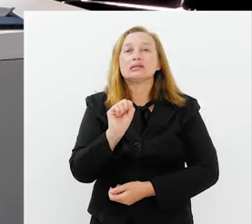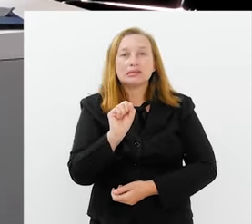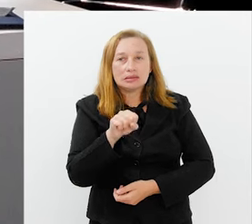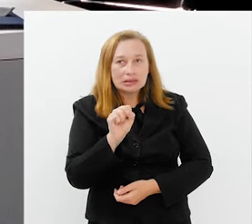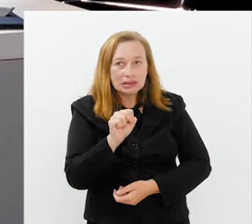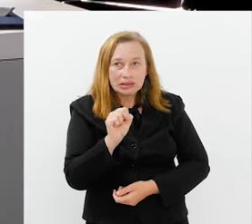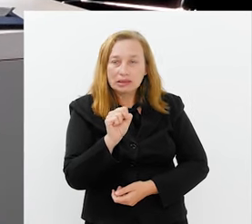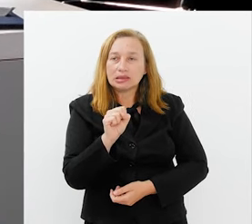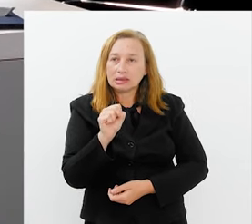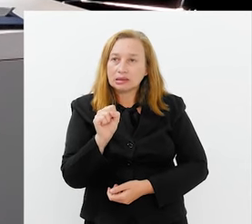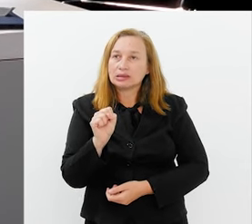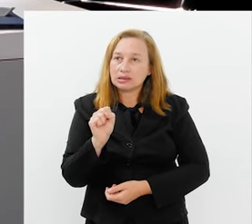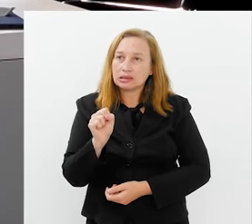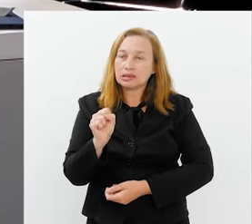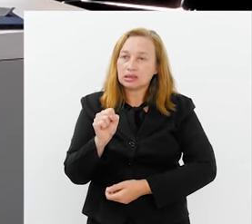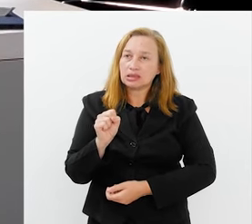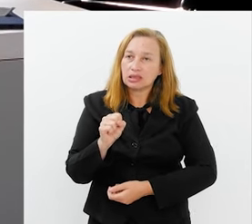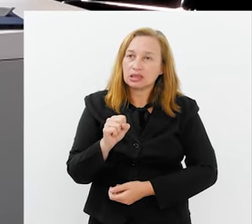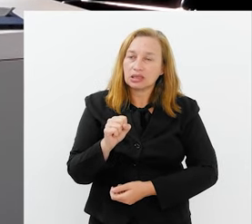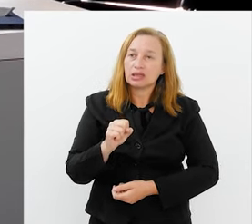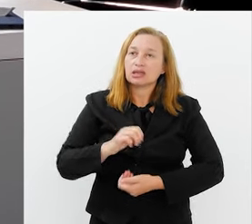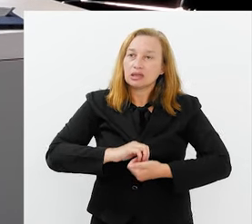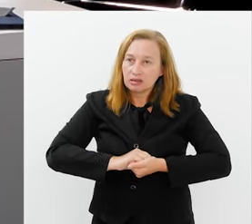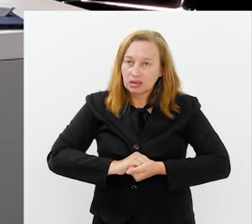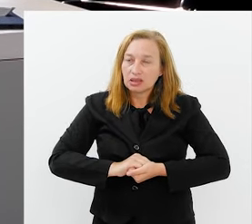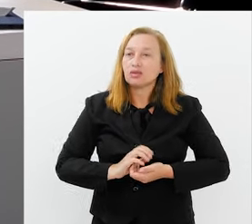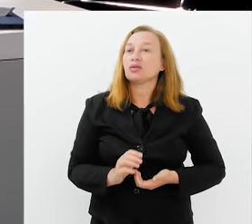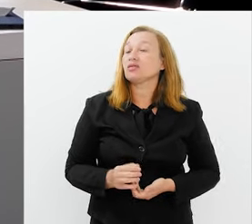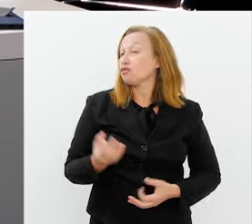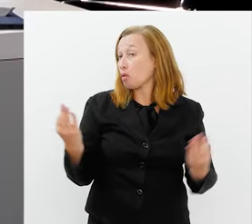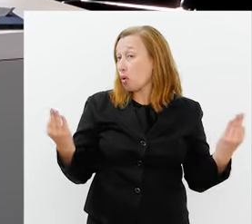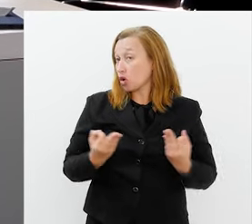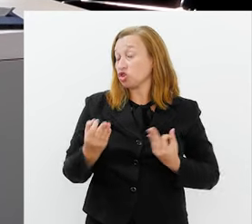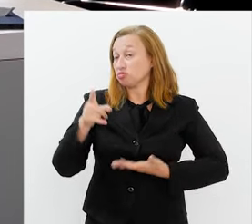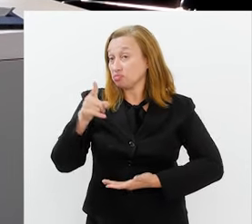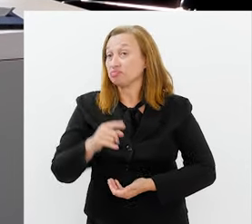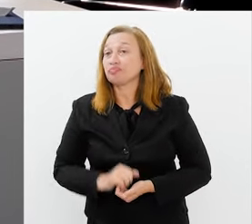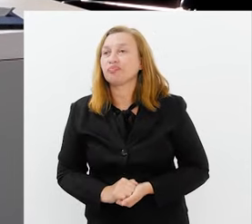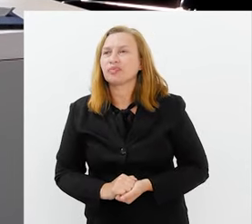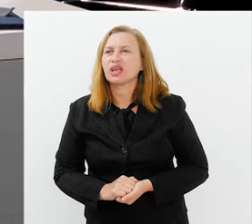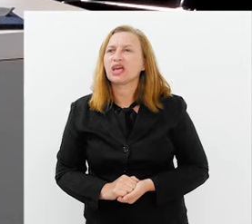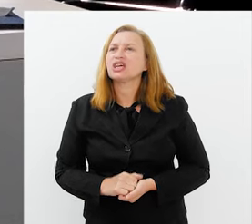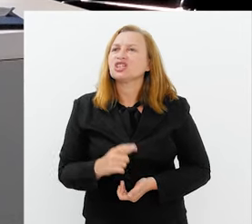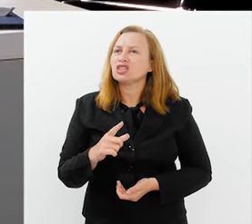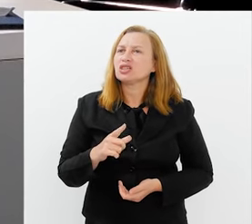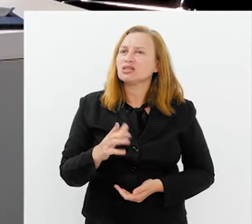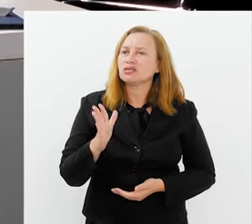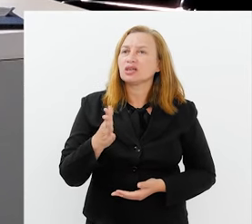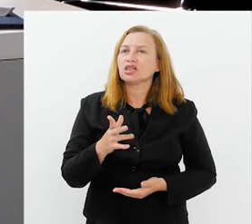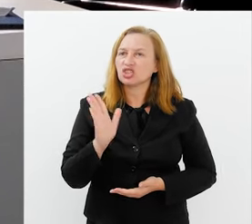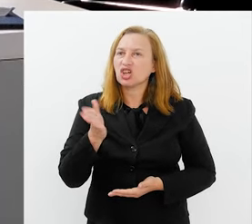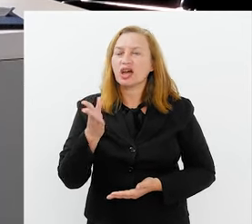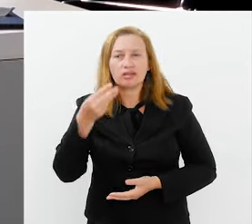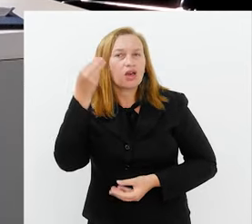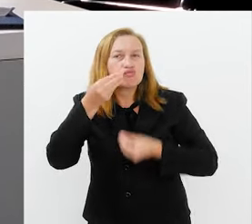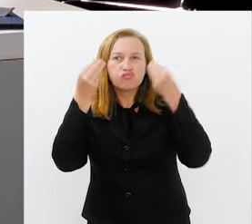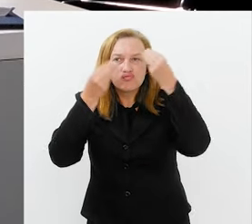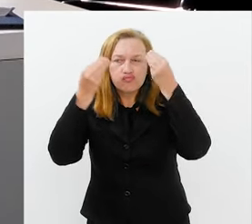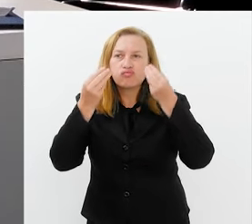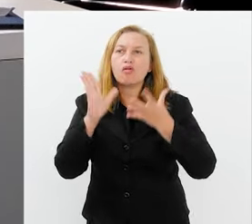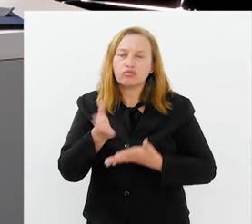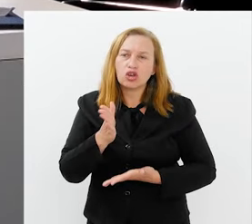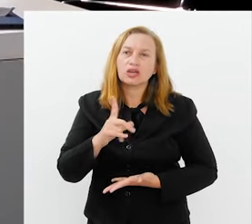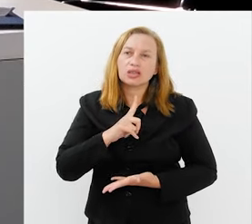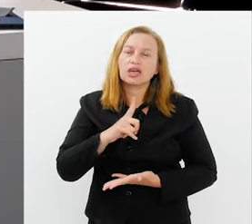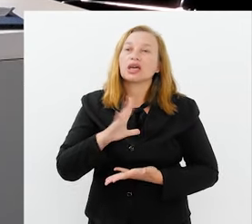o cantor, o puxador de samba. Isso. Na Uníduos do Viradouro. Exatamente. Ótimo esse, né? Aí já tem aplicação de... Aí já